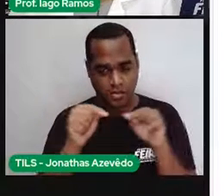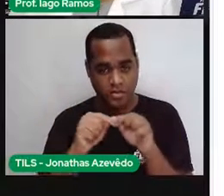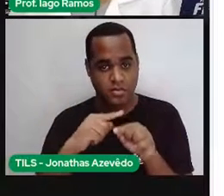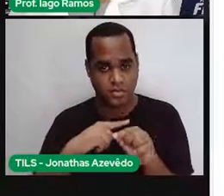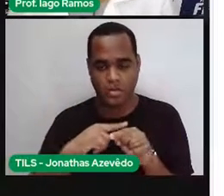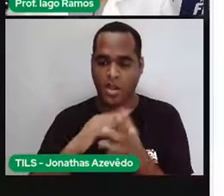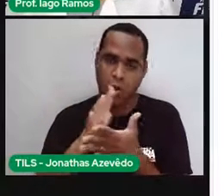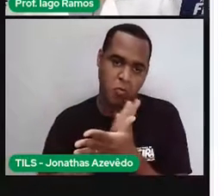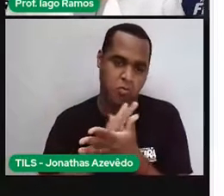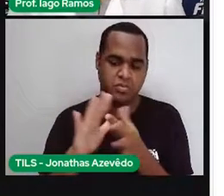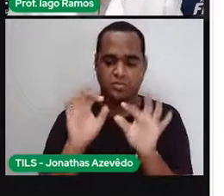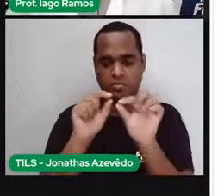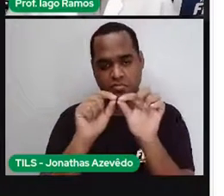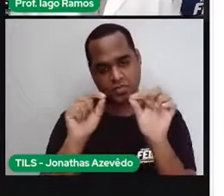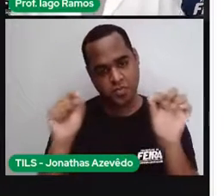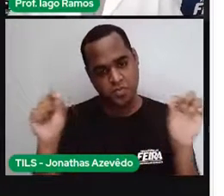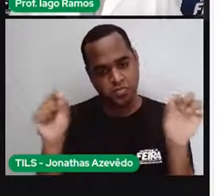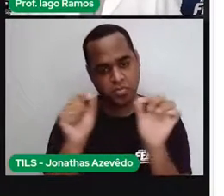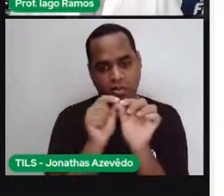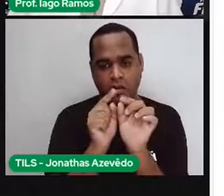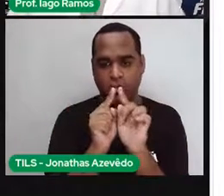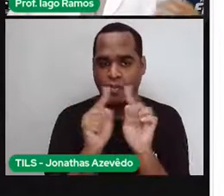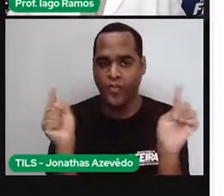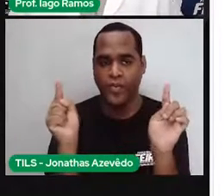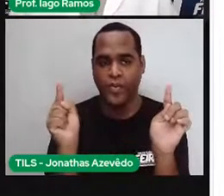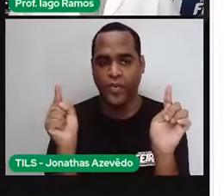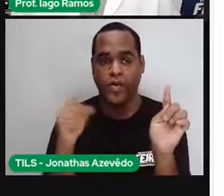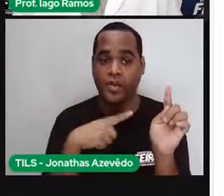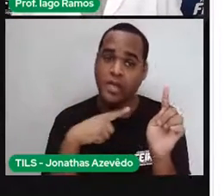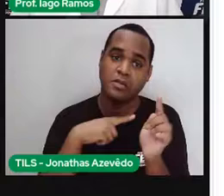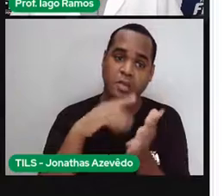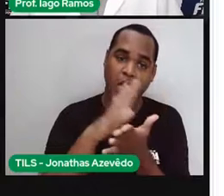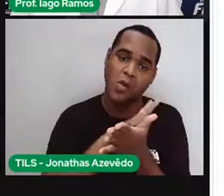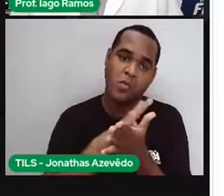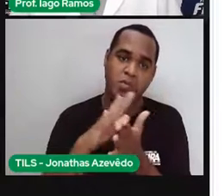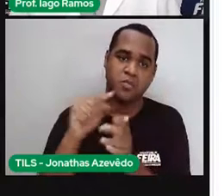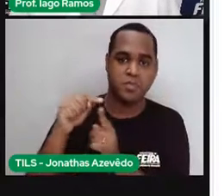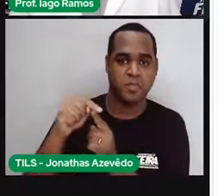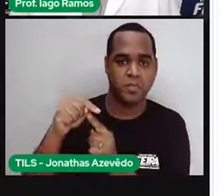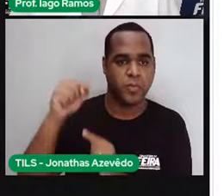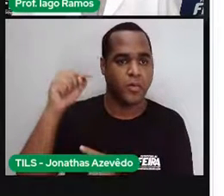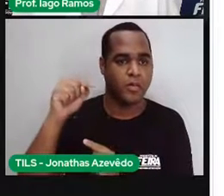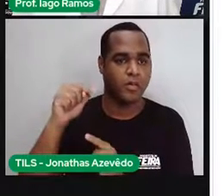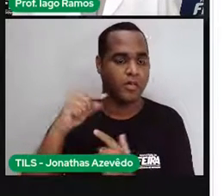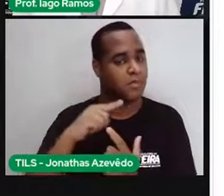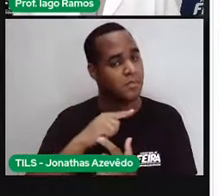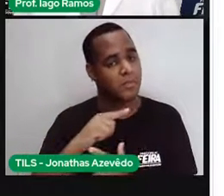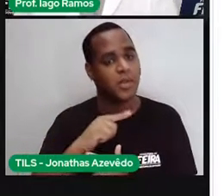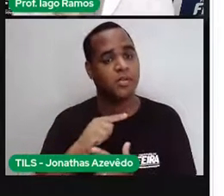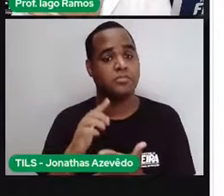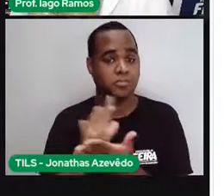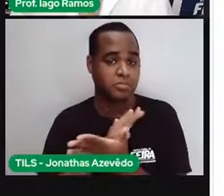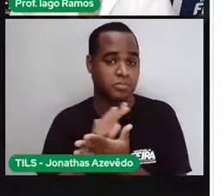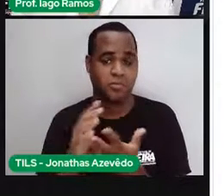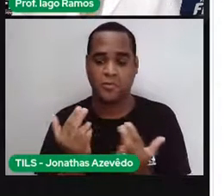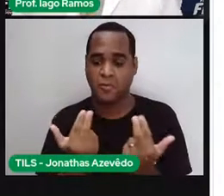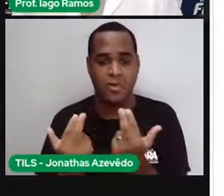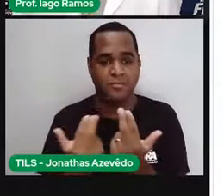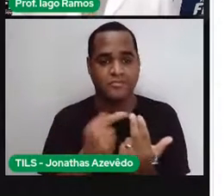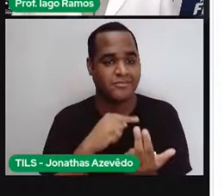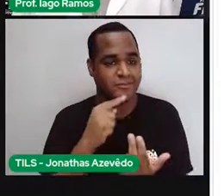maiores e lados menores. Não tem como todos serem iguais. isso aconteceria se fosse um